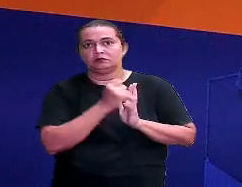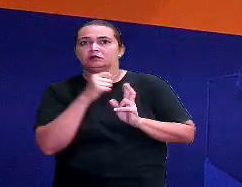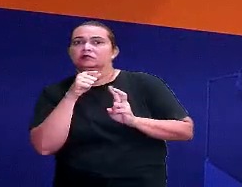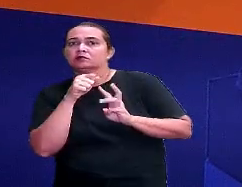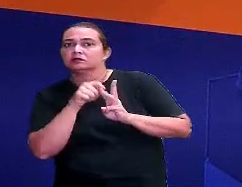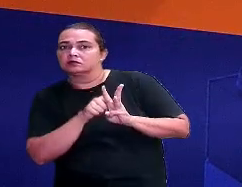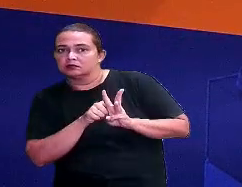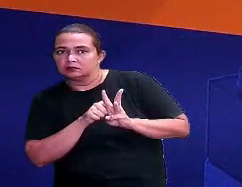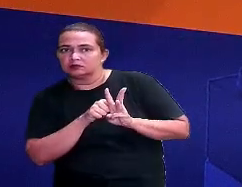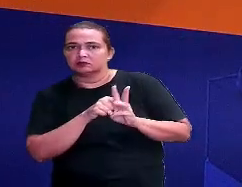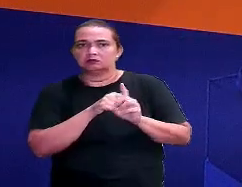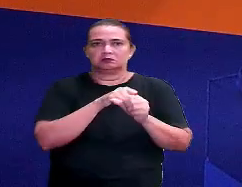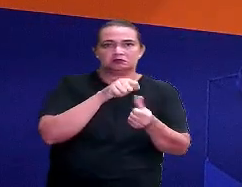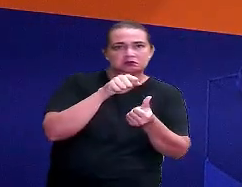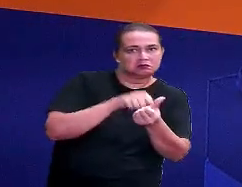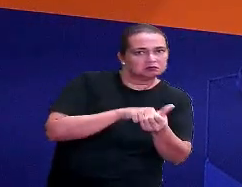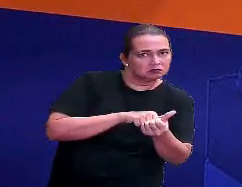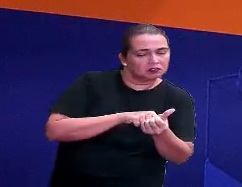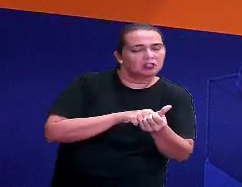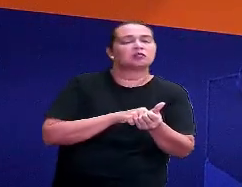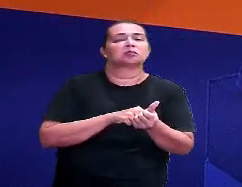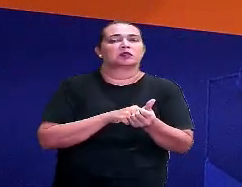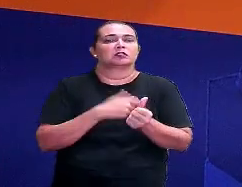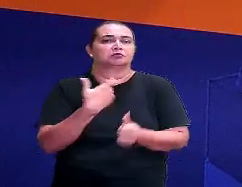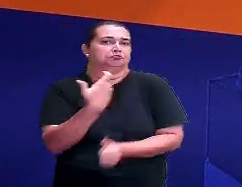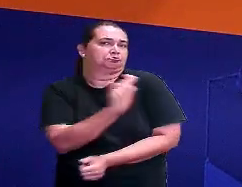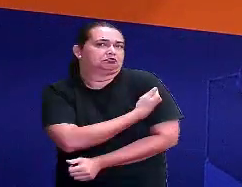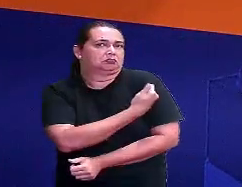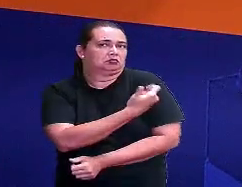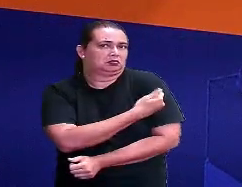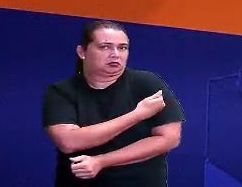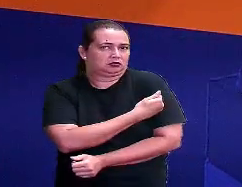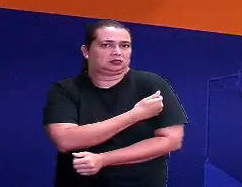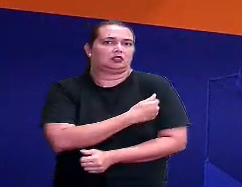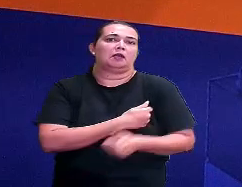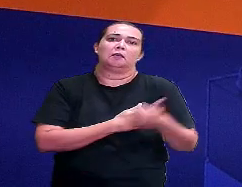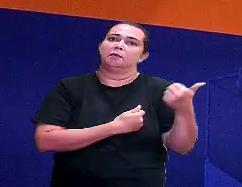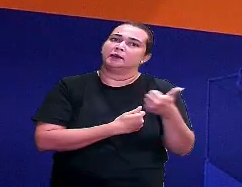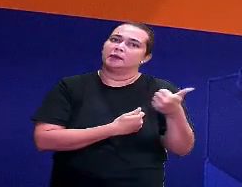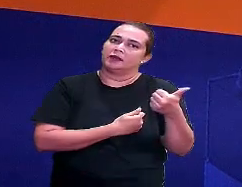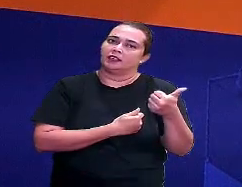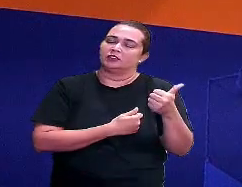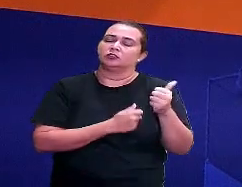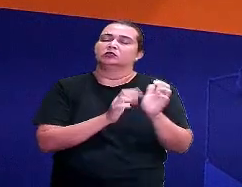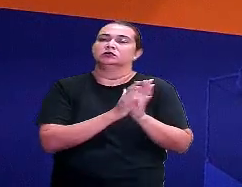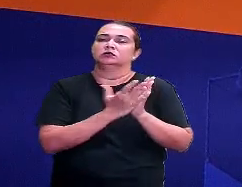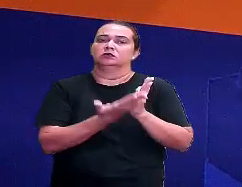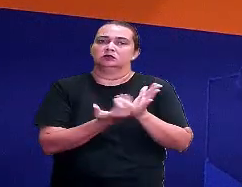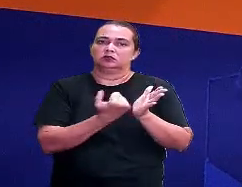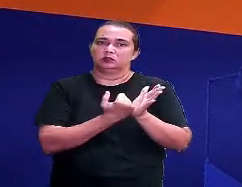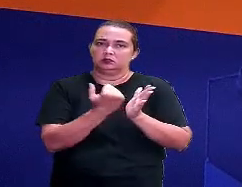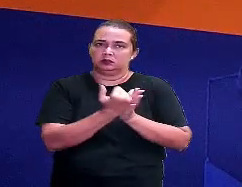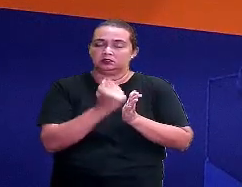6 meses. Elas já recebem as primeiras doses. Então, normalmente se tem primeiro a carteira de vacinação e depois a identidade.